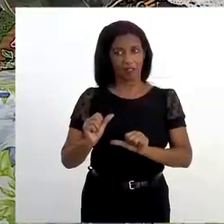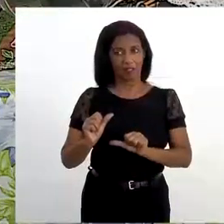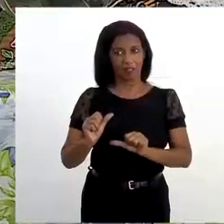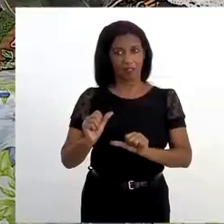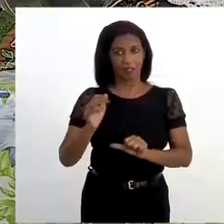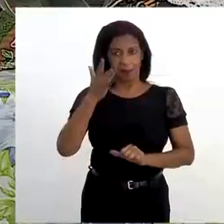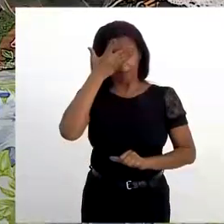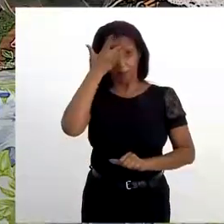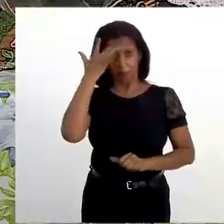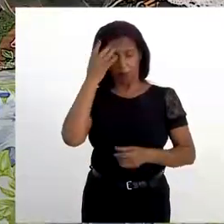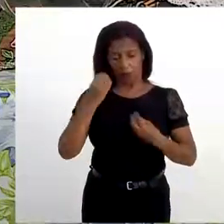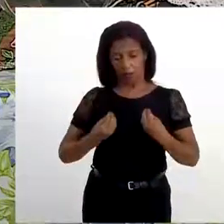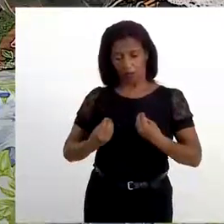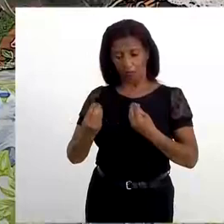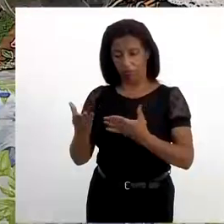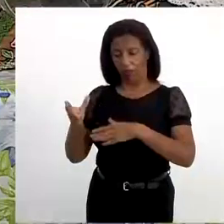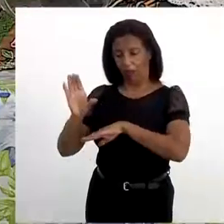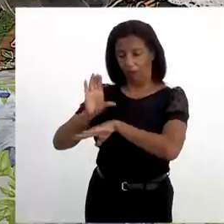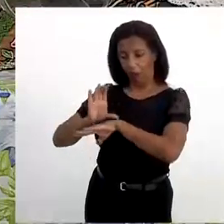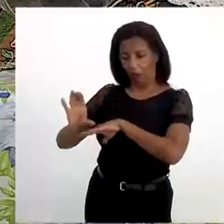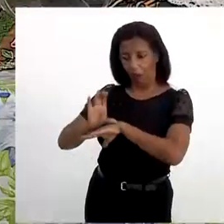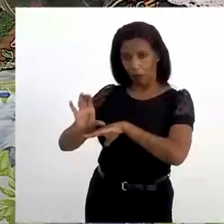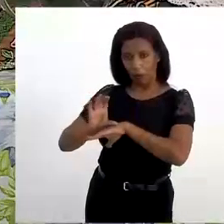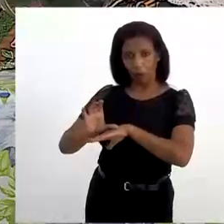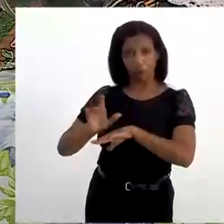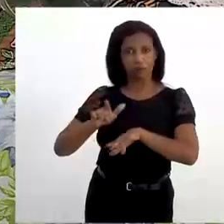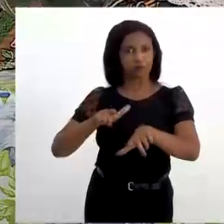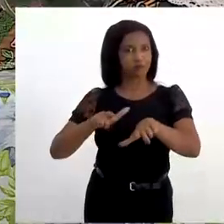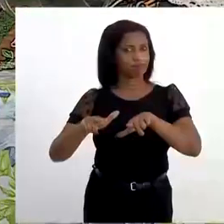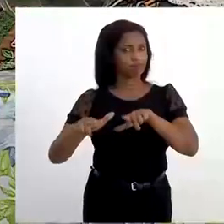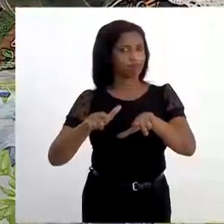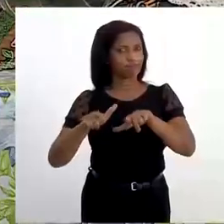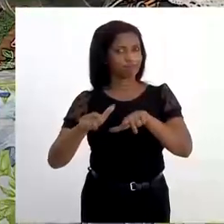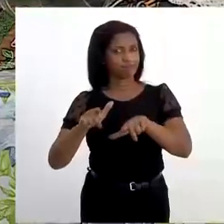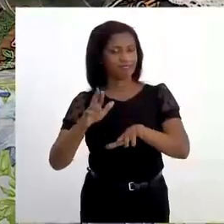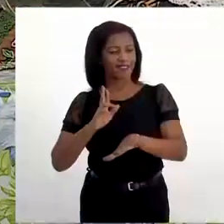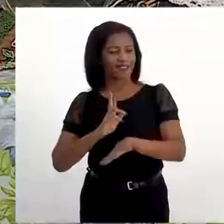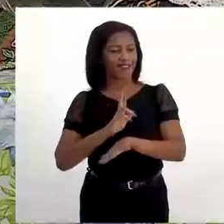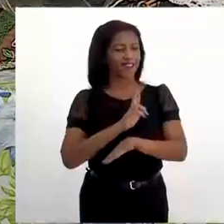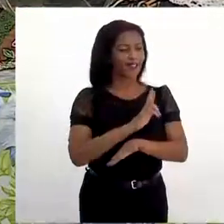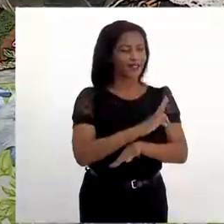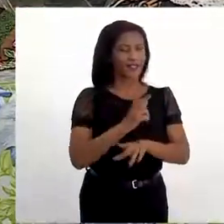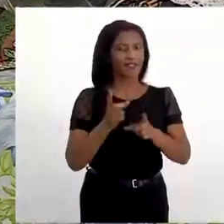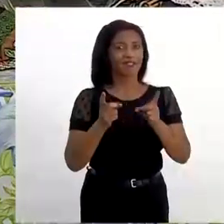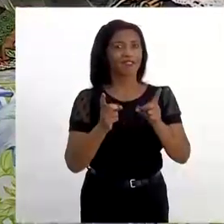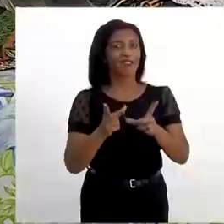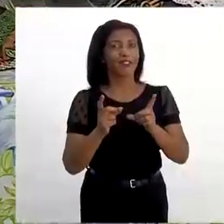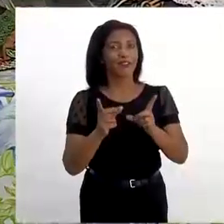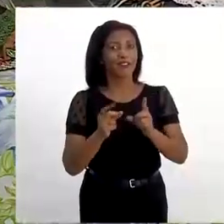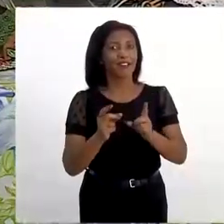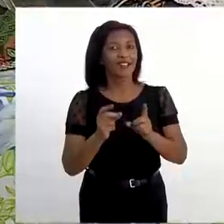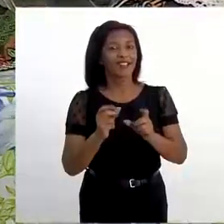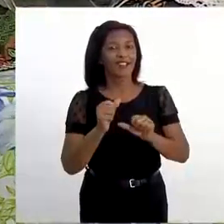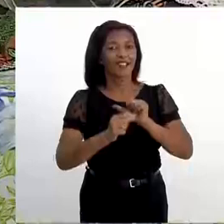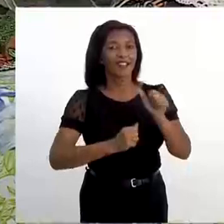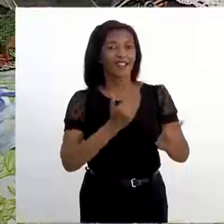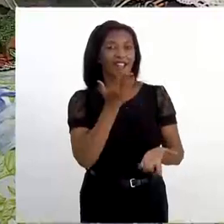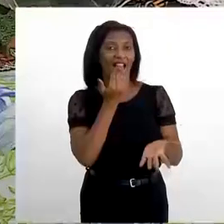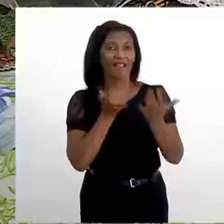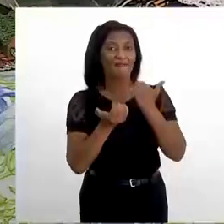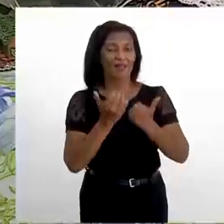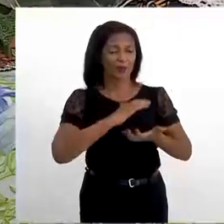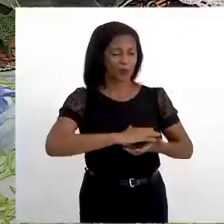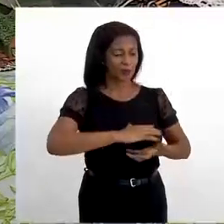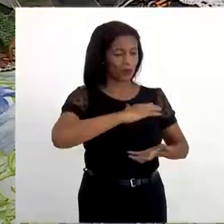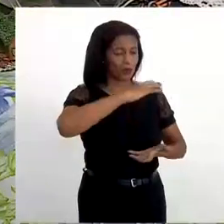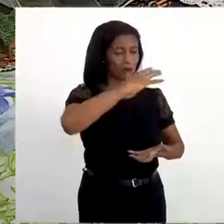os cursos, o emprego, o resultado do emprego e da venda geram cestas de